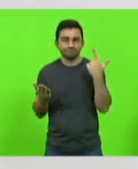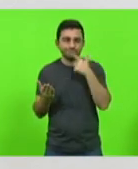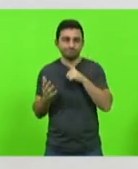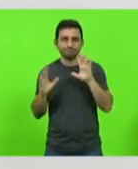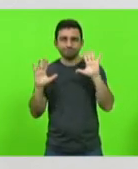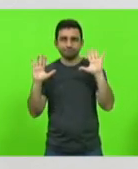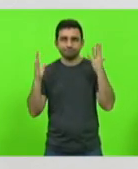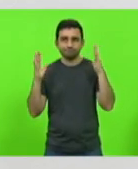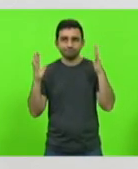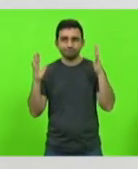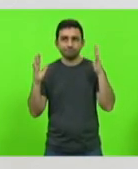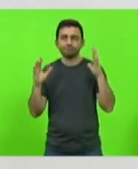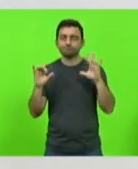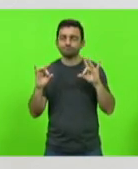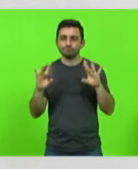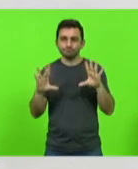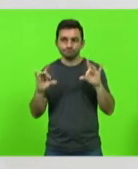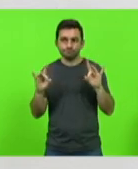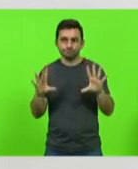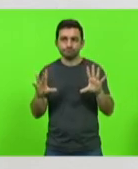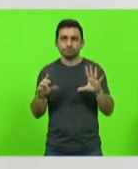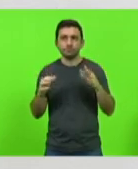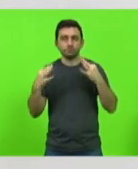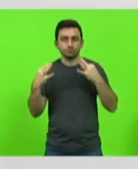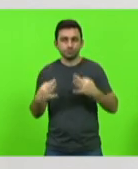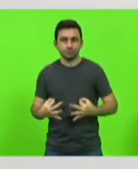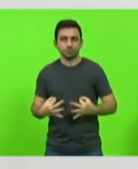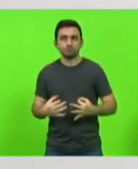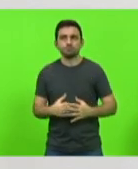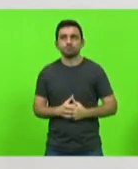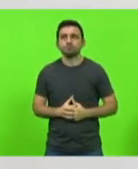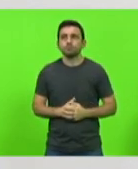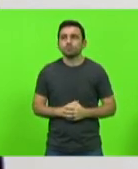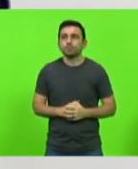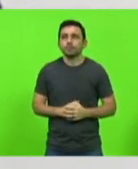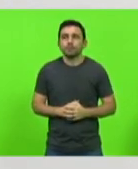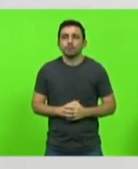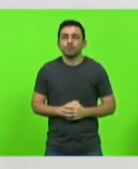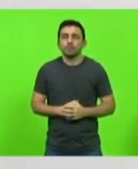brilhante porque é justa e meritória obrigado senhor presidente